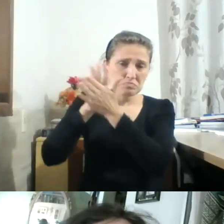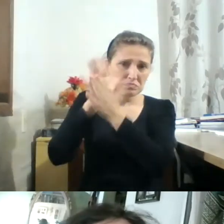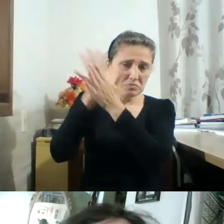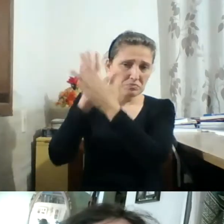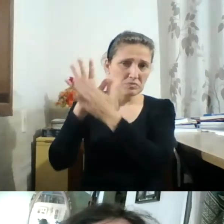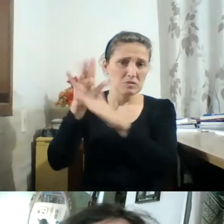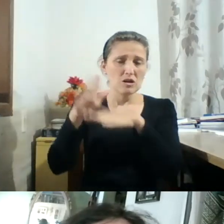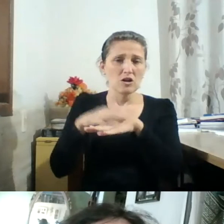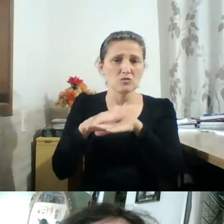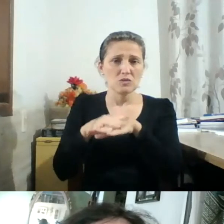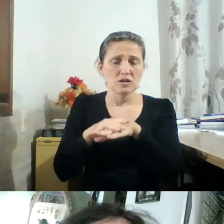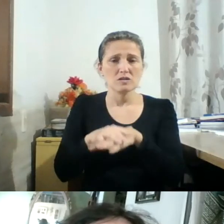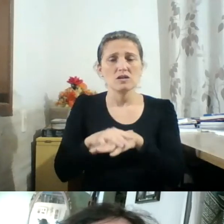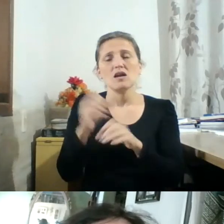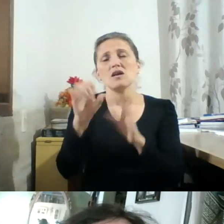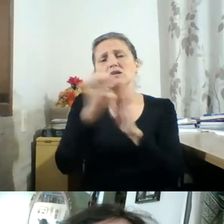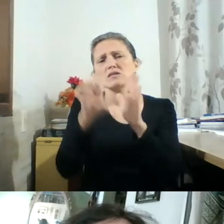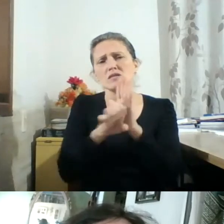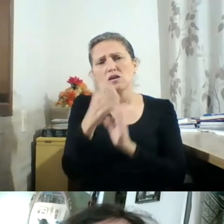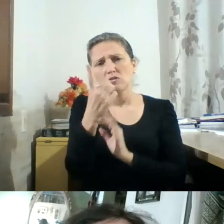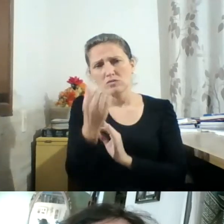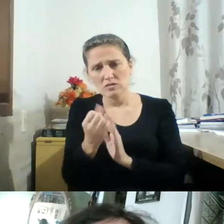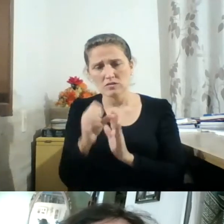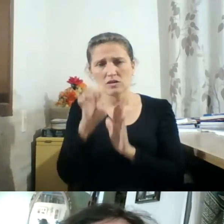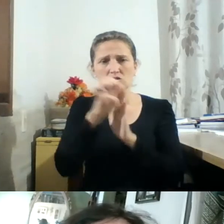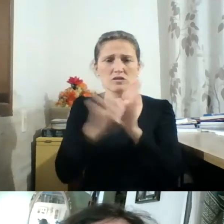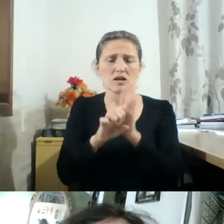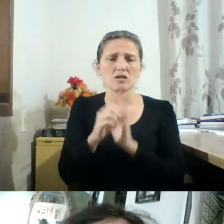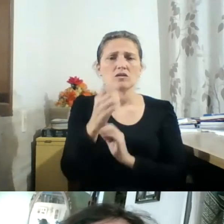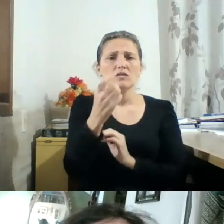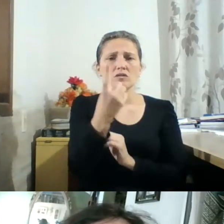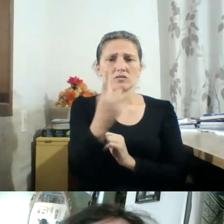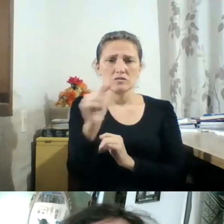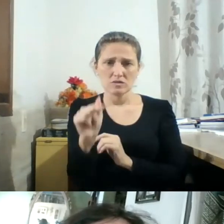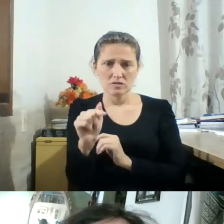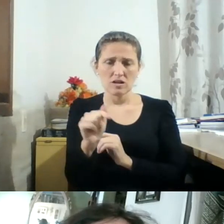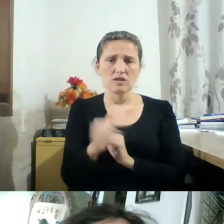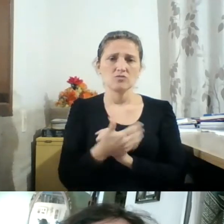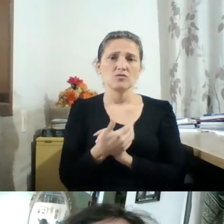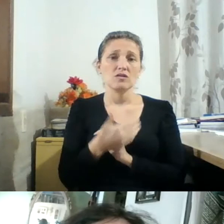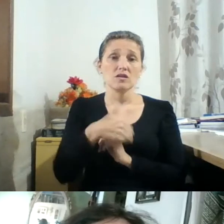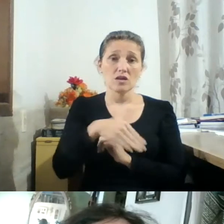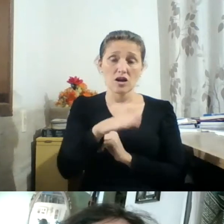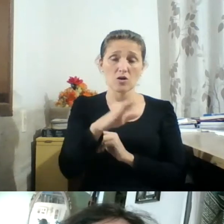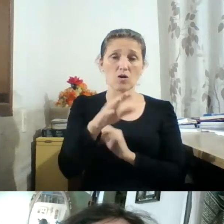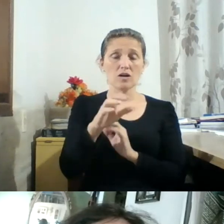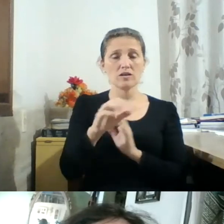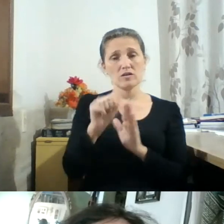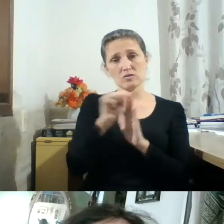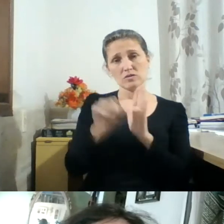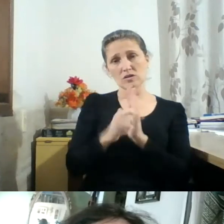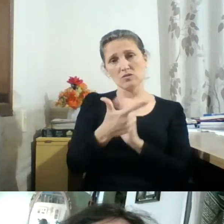Século XVI, século XVII, as coisas se repetiram, e a nossa praga moderna é essa que todos nós